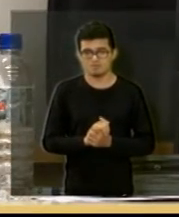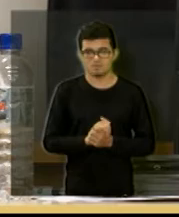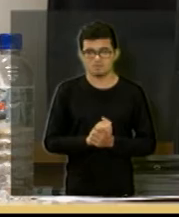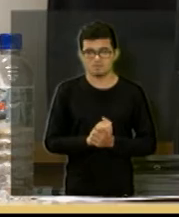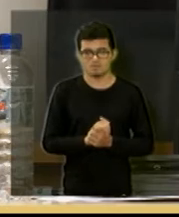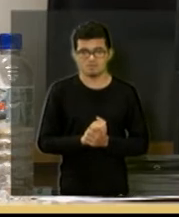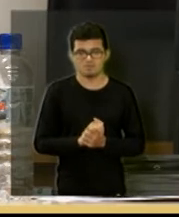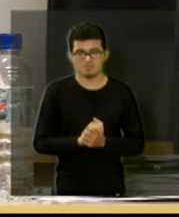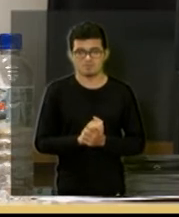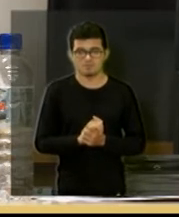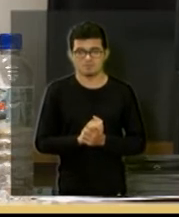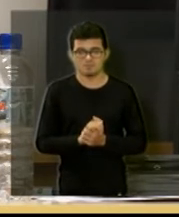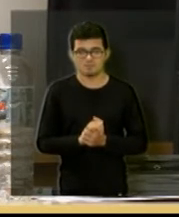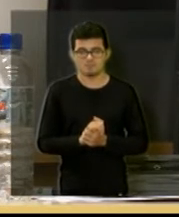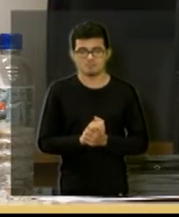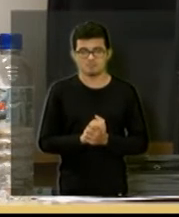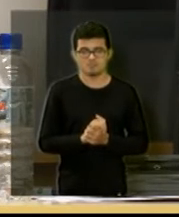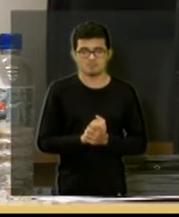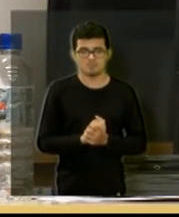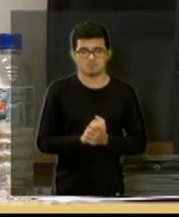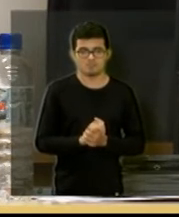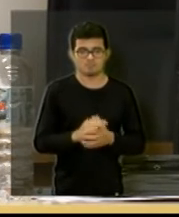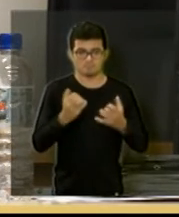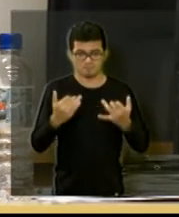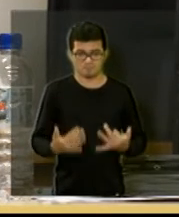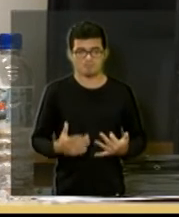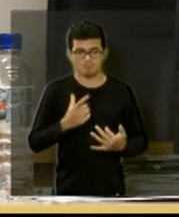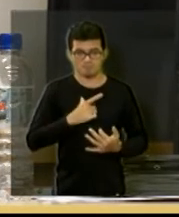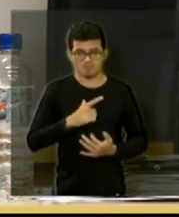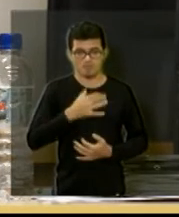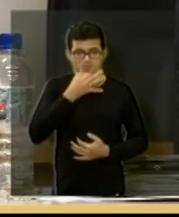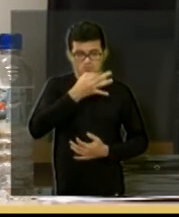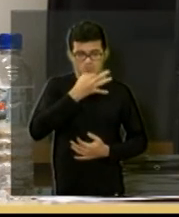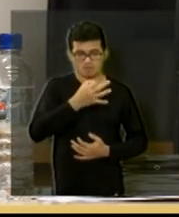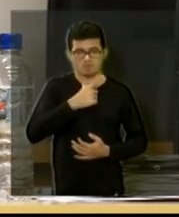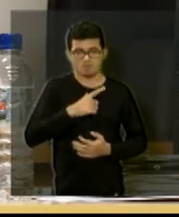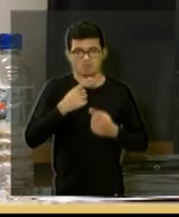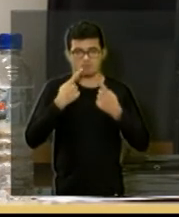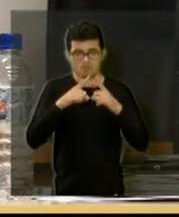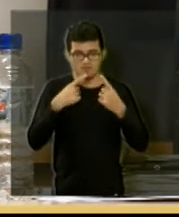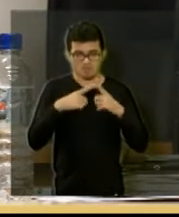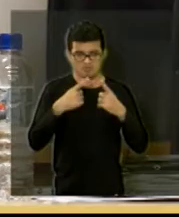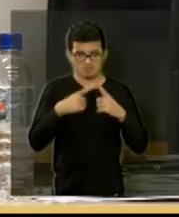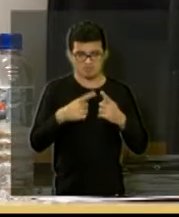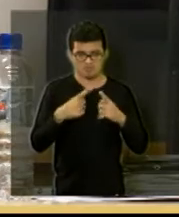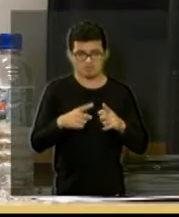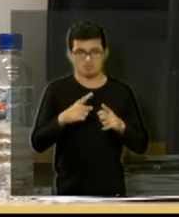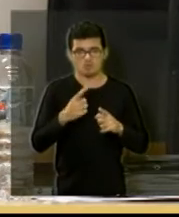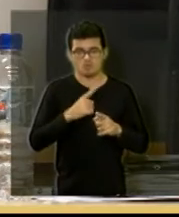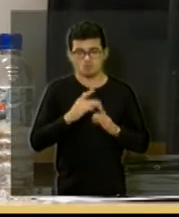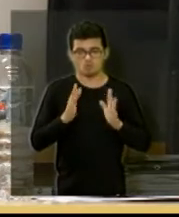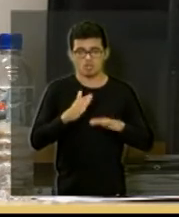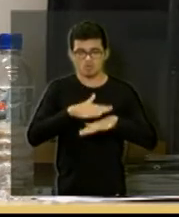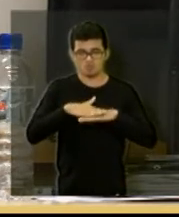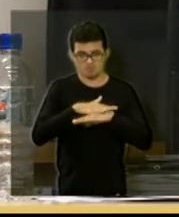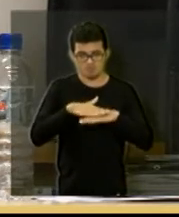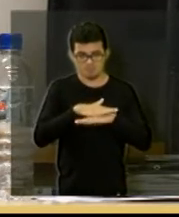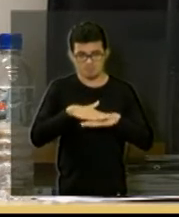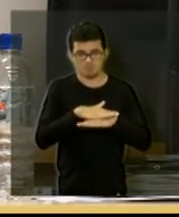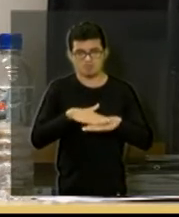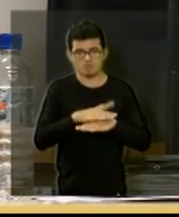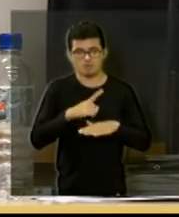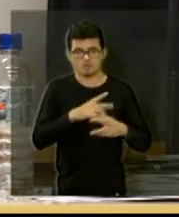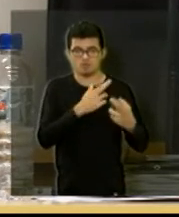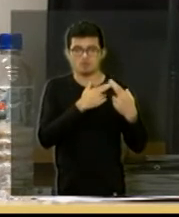hoje eu tive a oportunidade até por reclamações da população eu conversei com o Espoto que é o